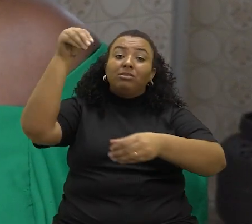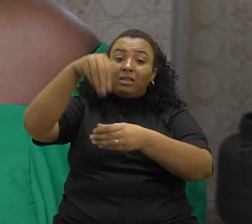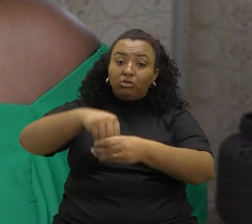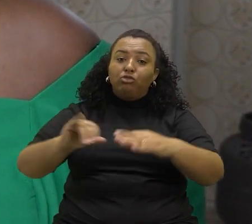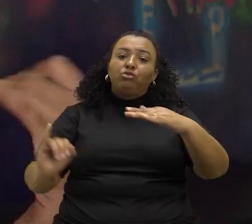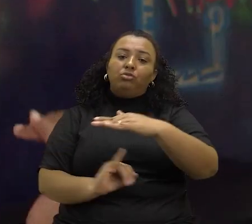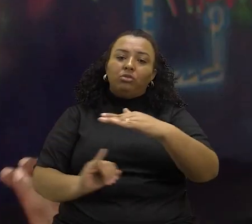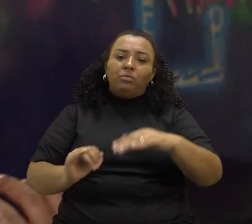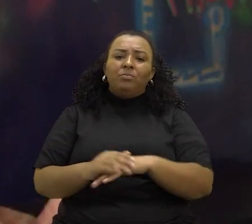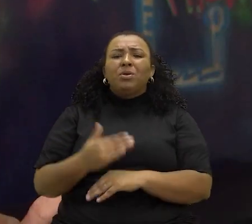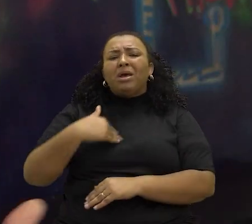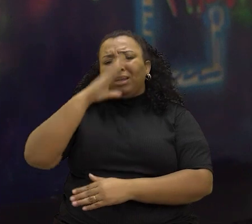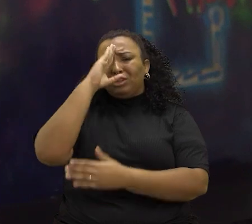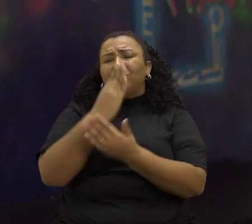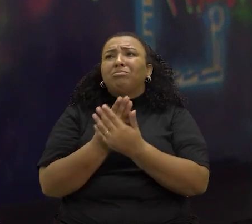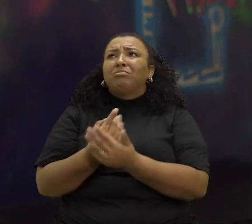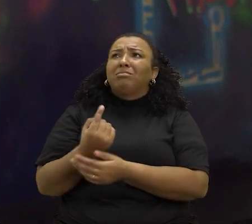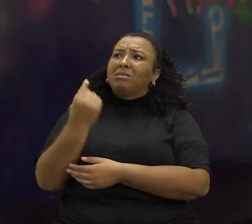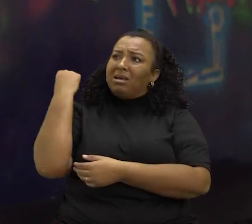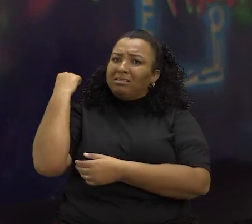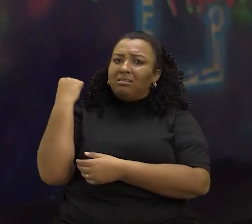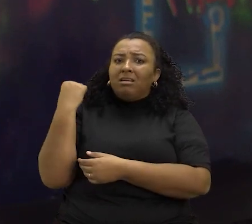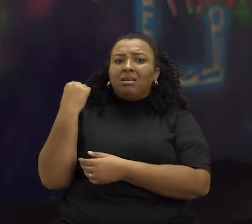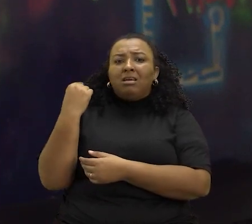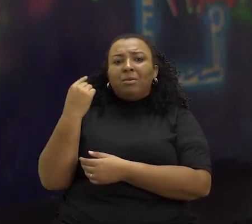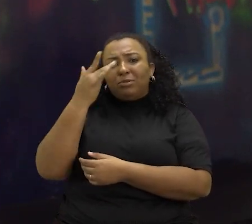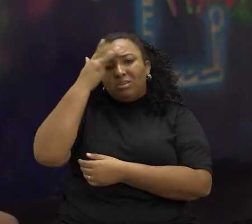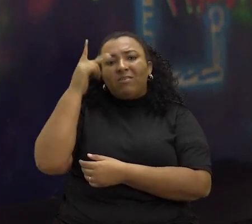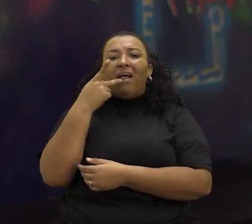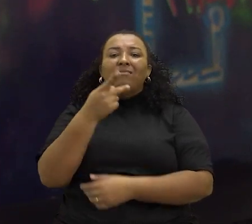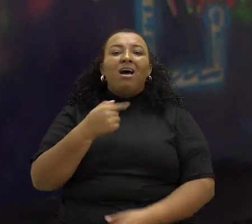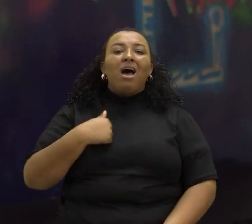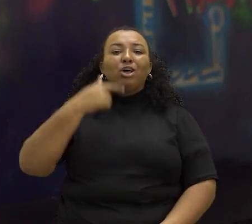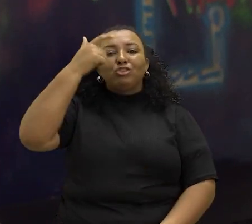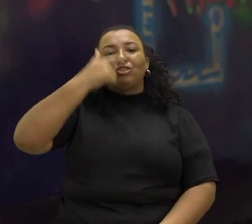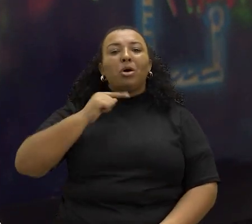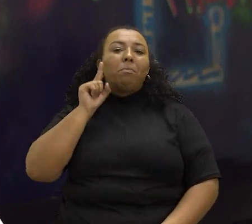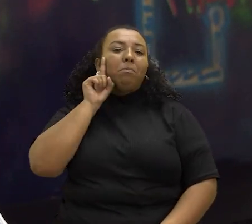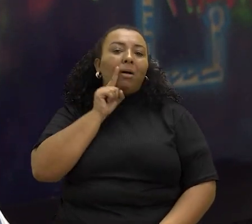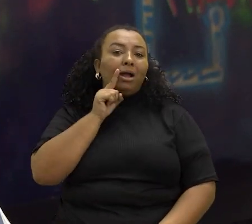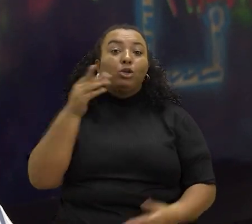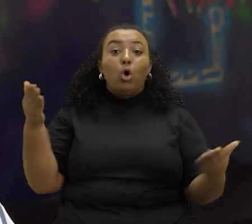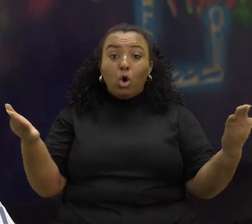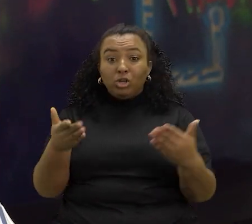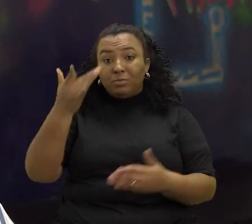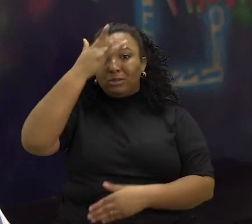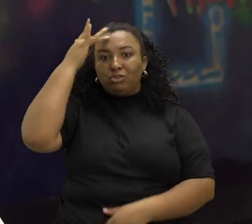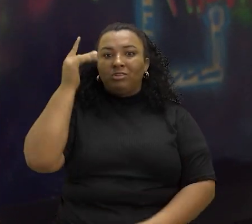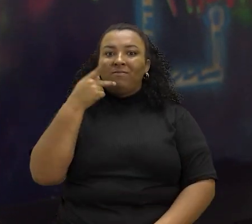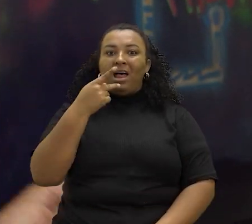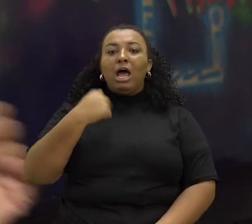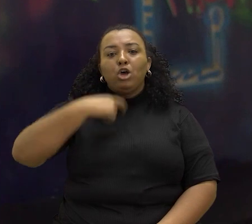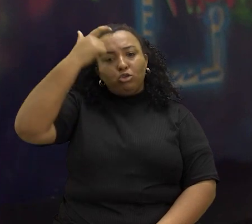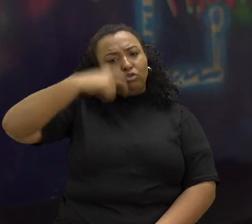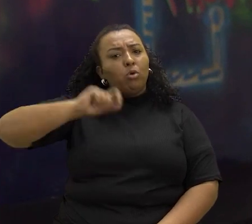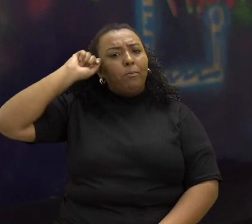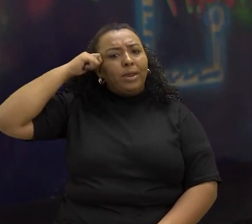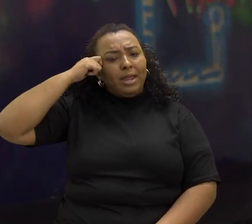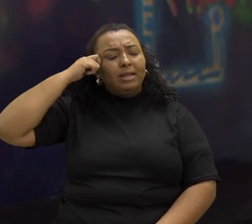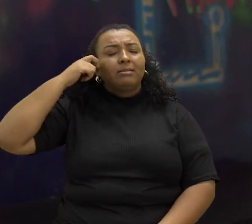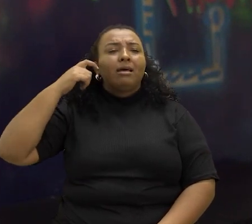instituições. Eu acho que antigamente todo mundo colocava que era pardo. Hoje em dia as pessoas estão colocando lá assim, sou preta, faço